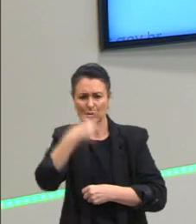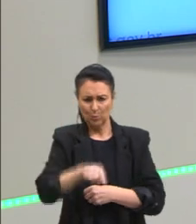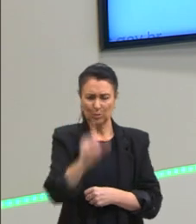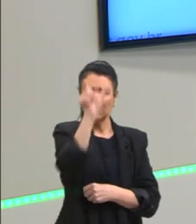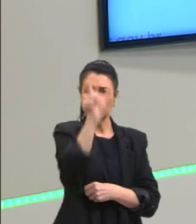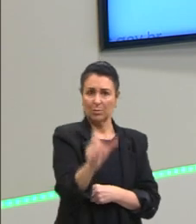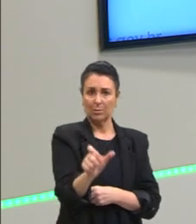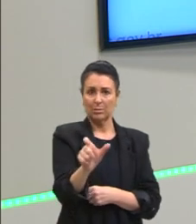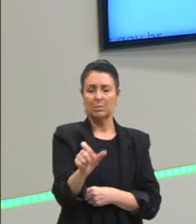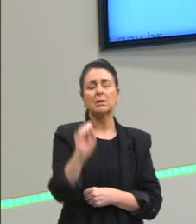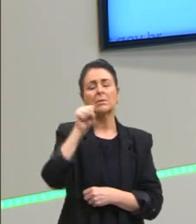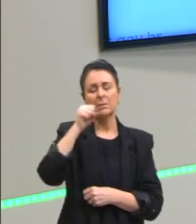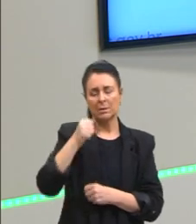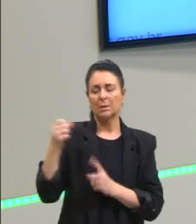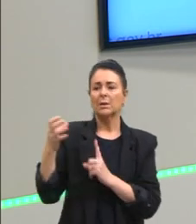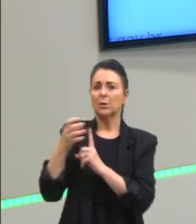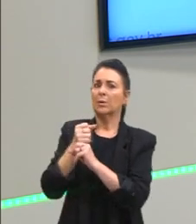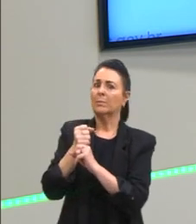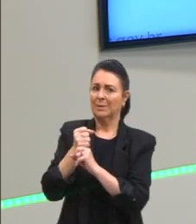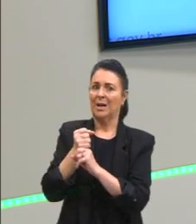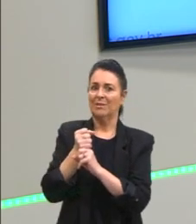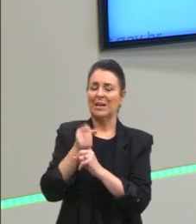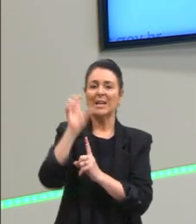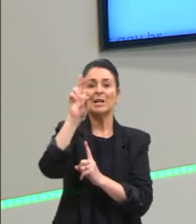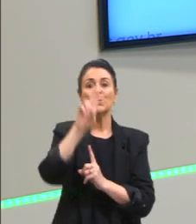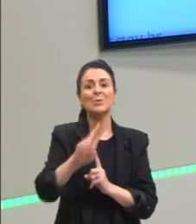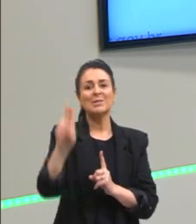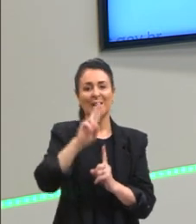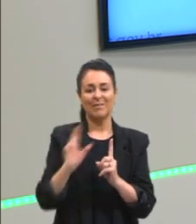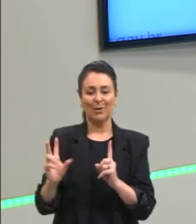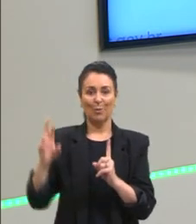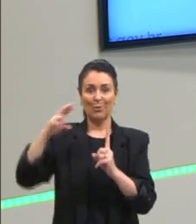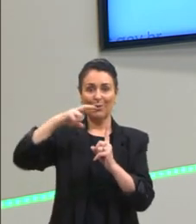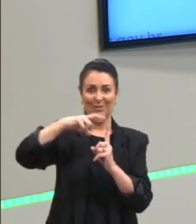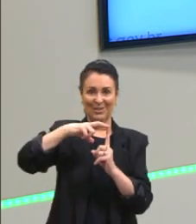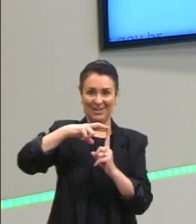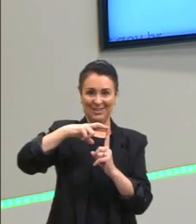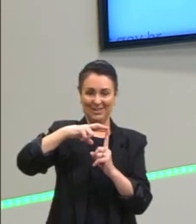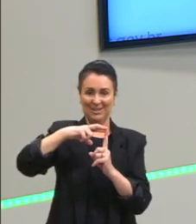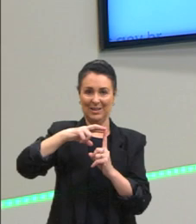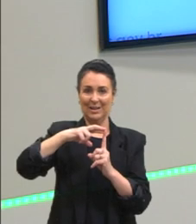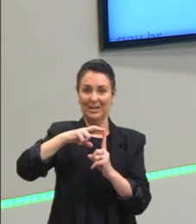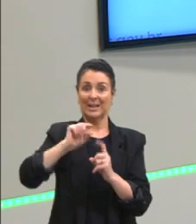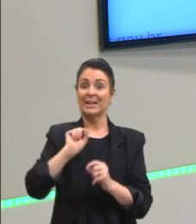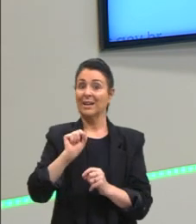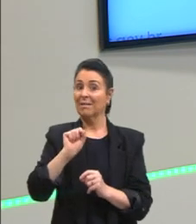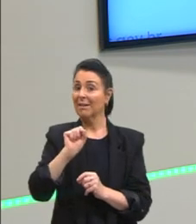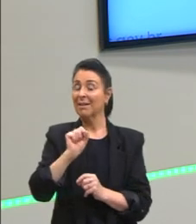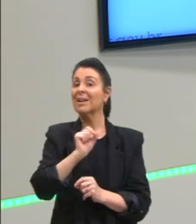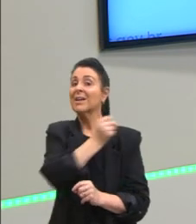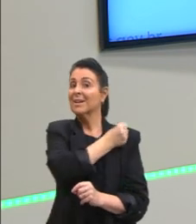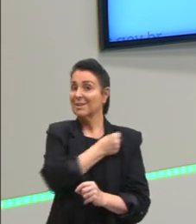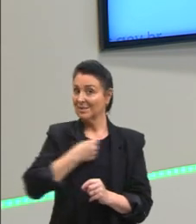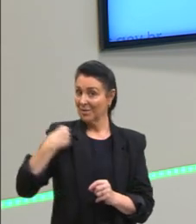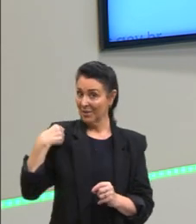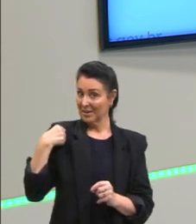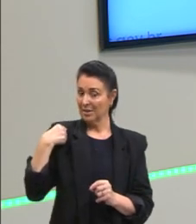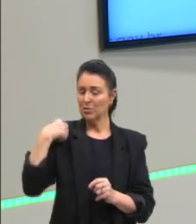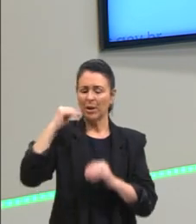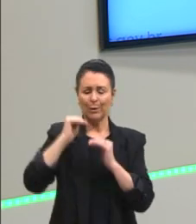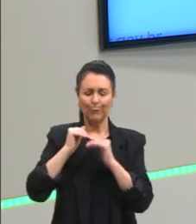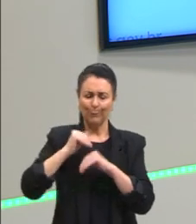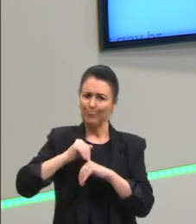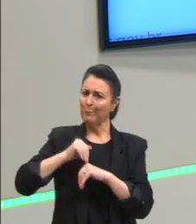dominava, ele apenas se referia a Sócrates por ter sido o grande professor dele, o mestre dele, que ele